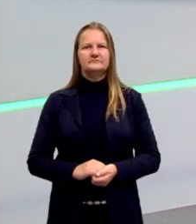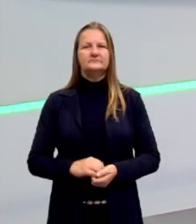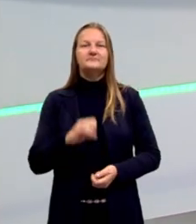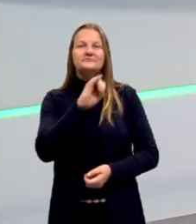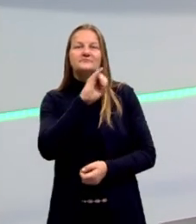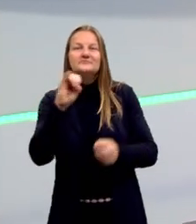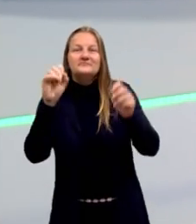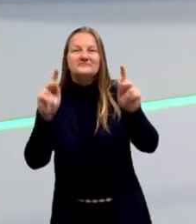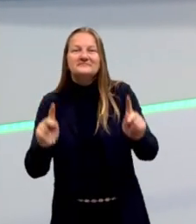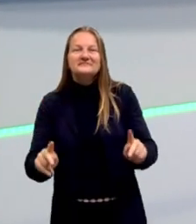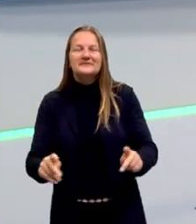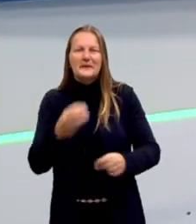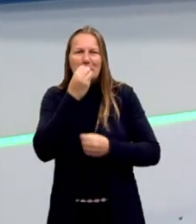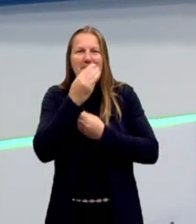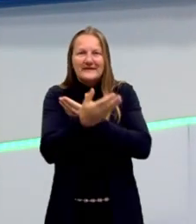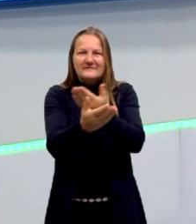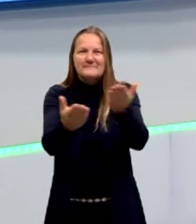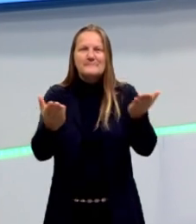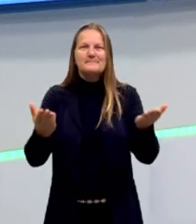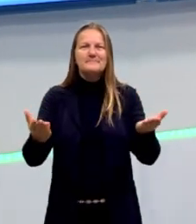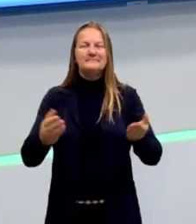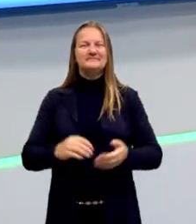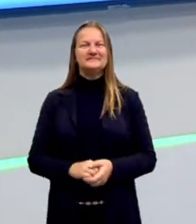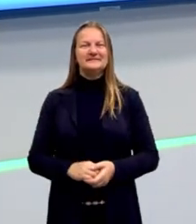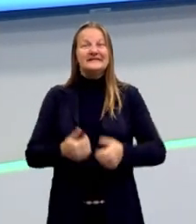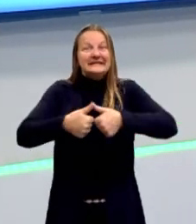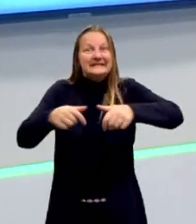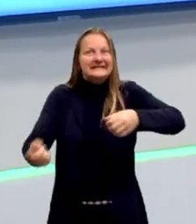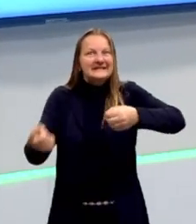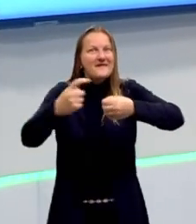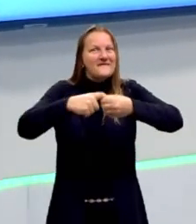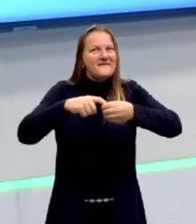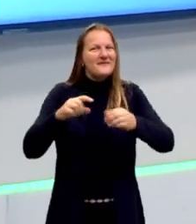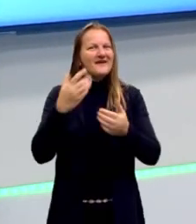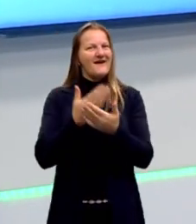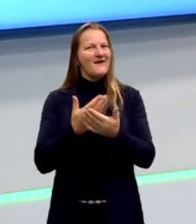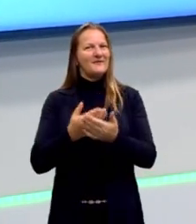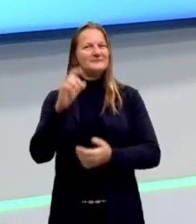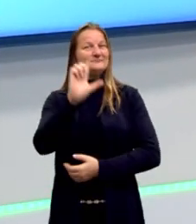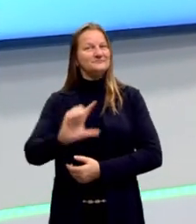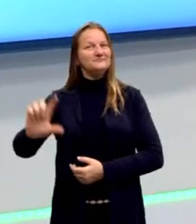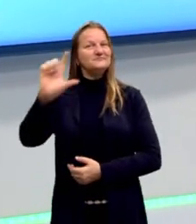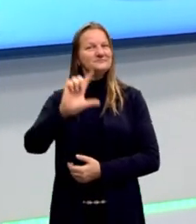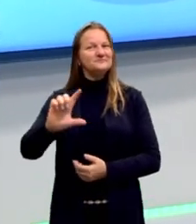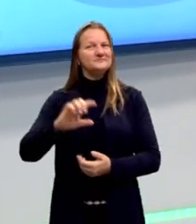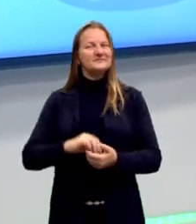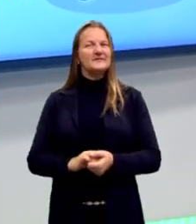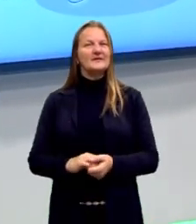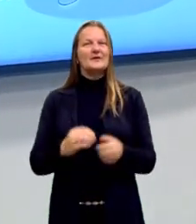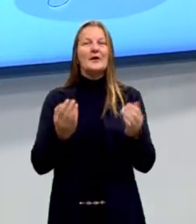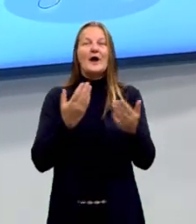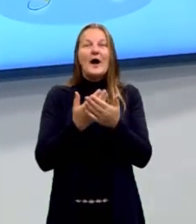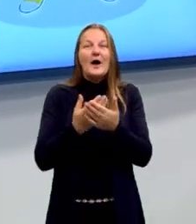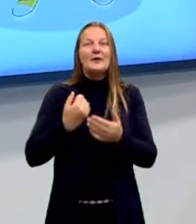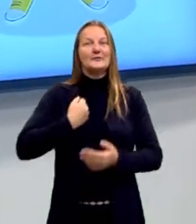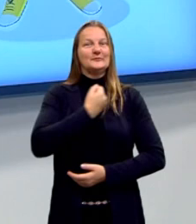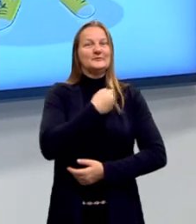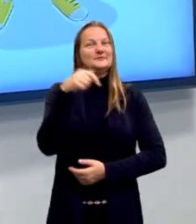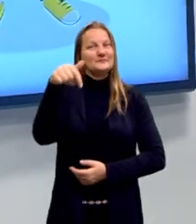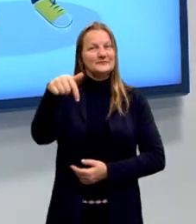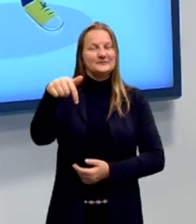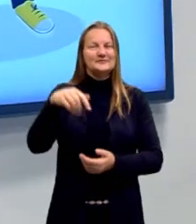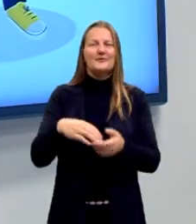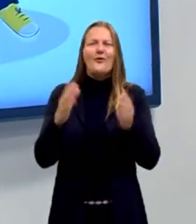Olá pessoal, tudo bem com vocês? Estamos de volta para mais uma aula de literatura, a nossa aula número 7.